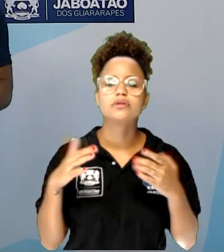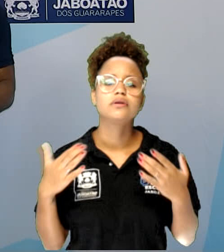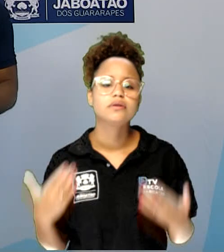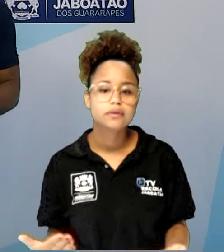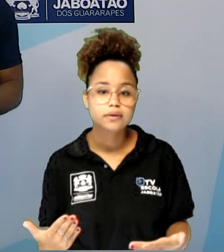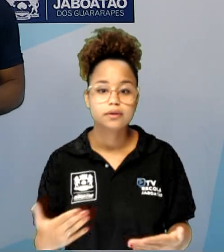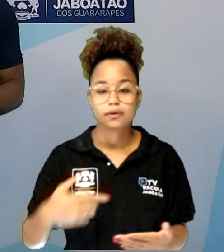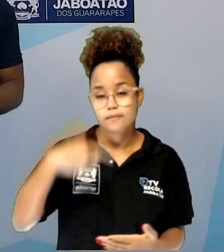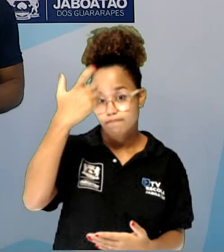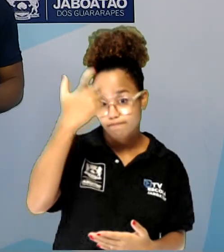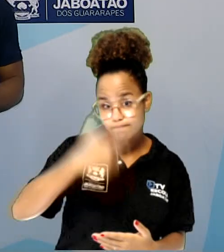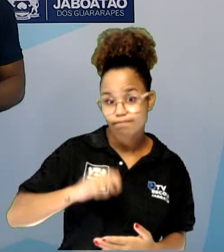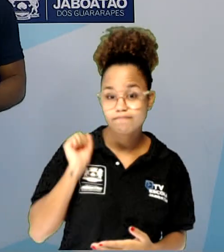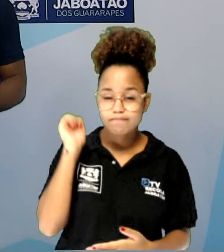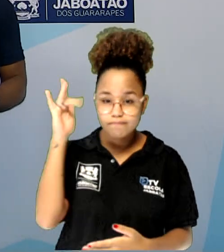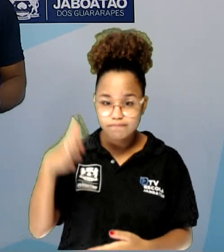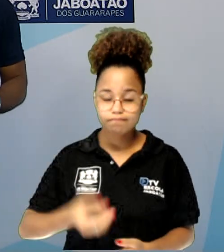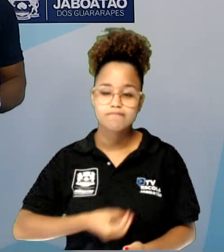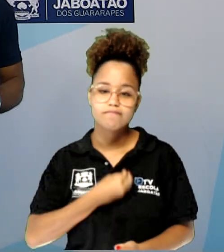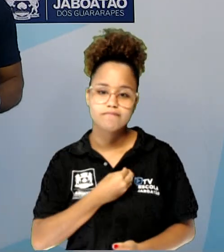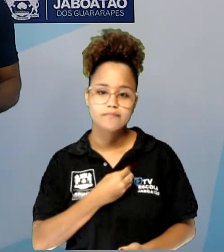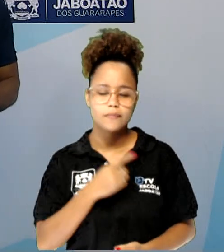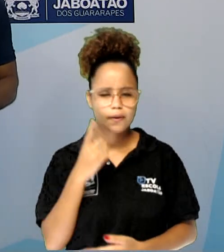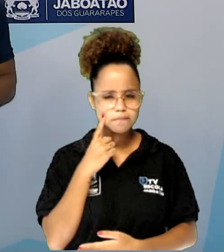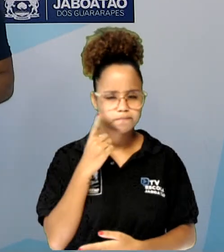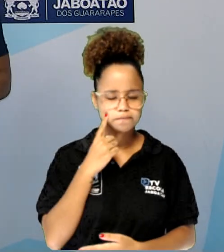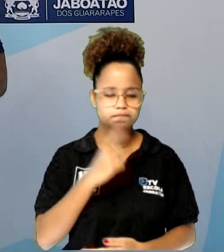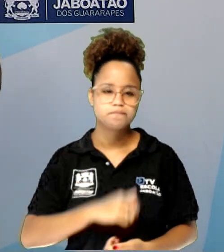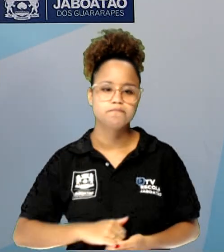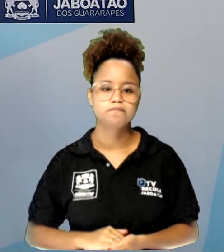autobiografia. Então, vamos lá. Vejam aí.